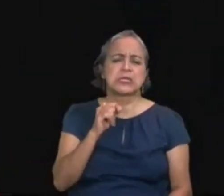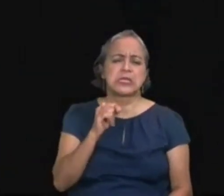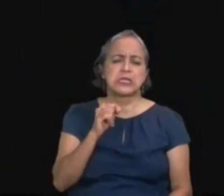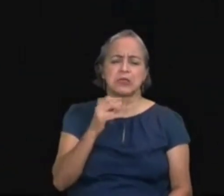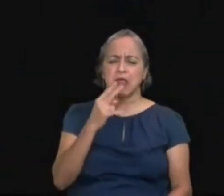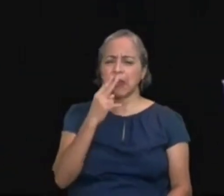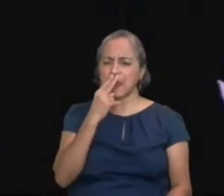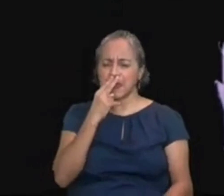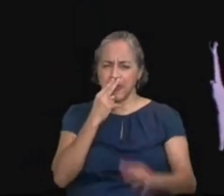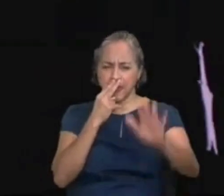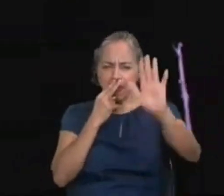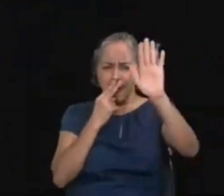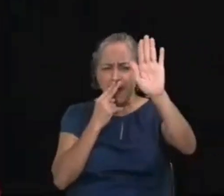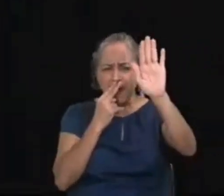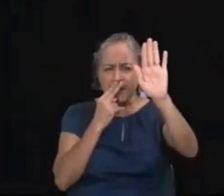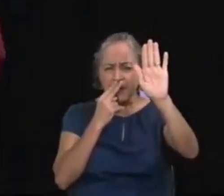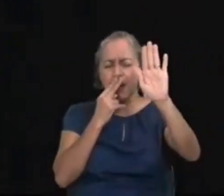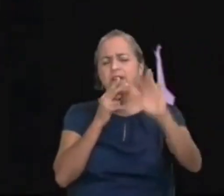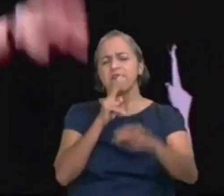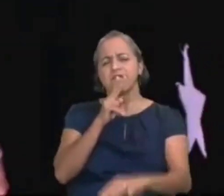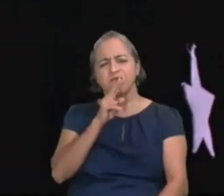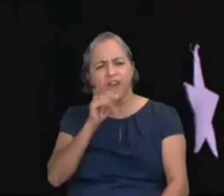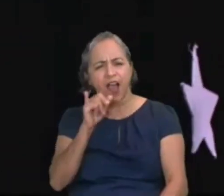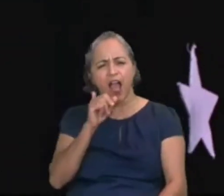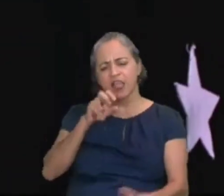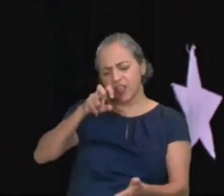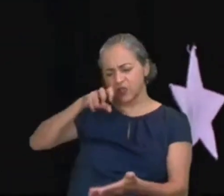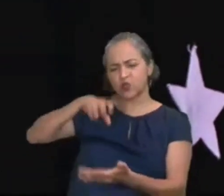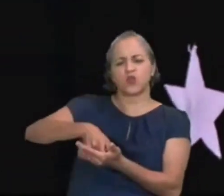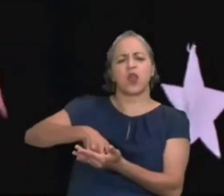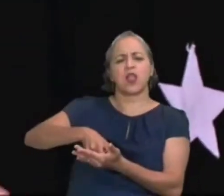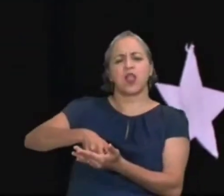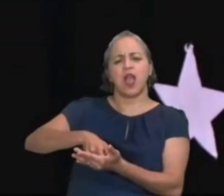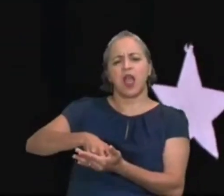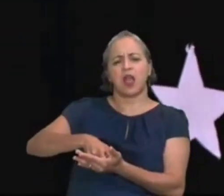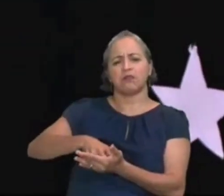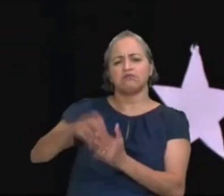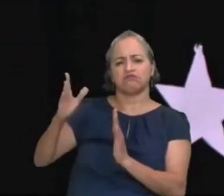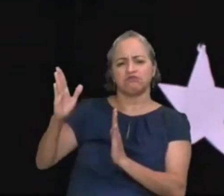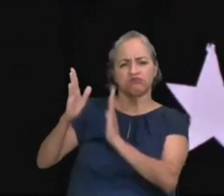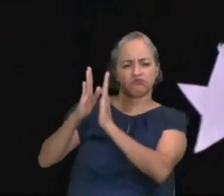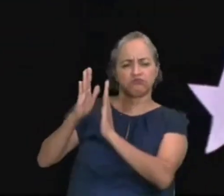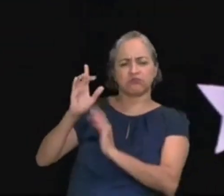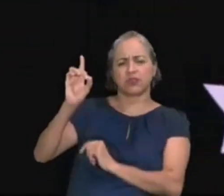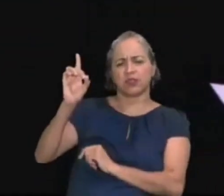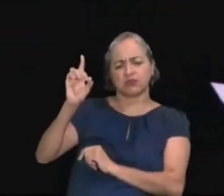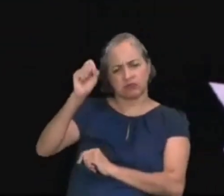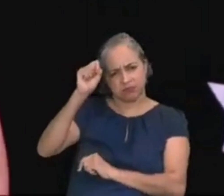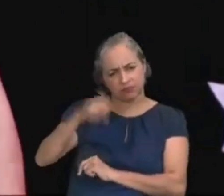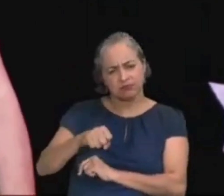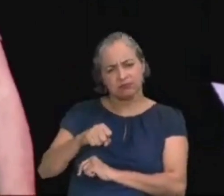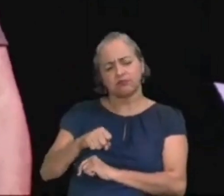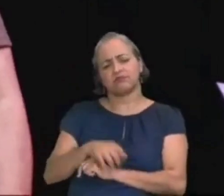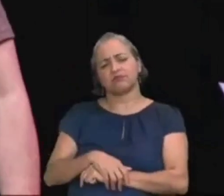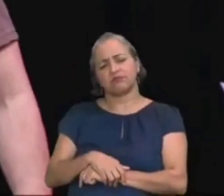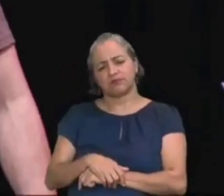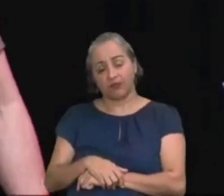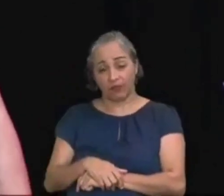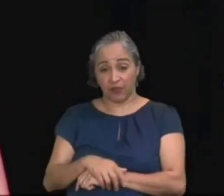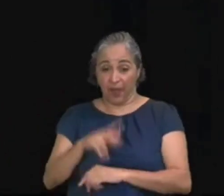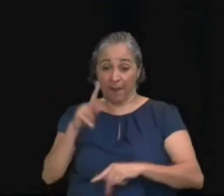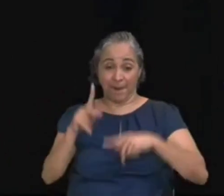os, os ditadores, sanguinários, vão se ajoelhar, as pessoas,